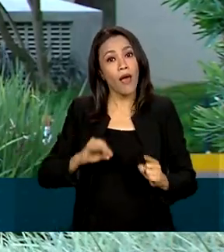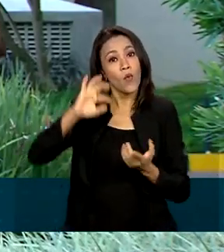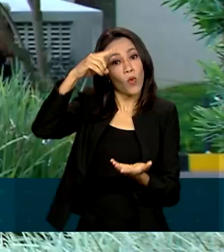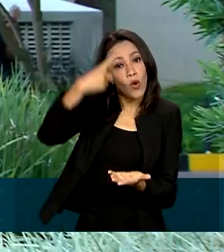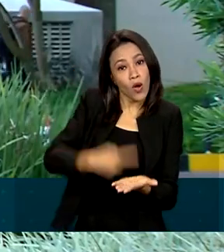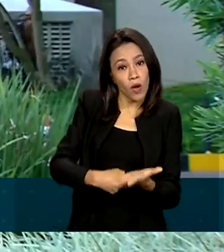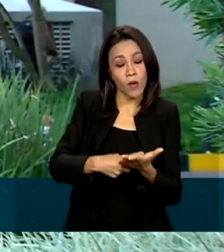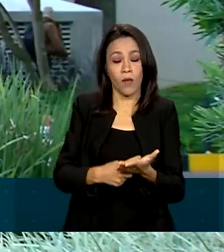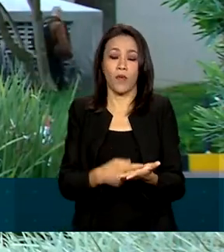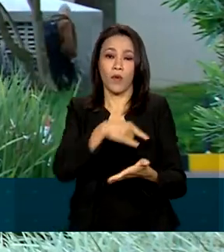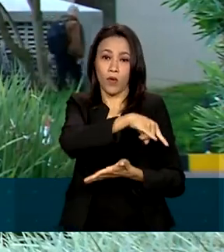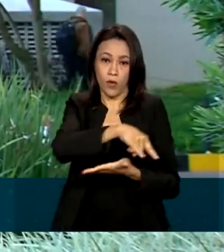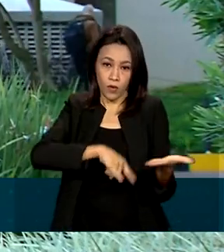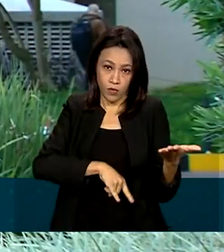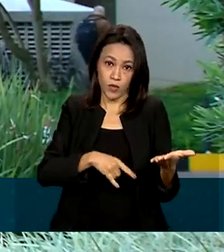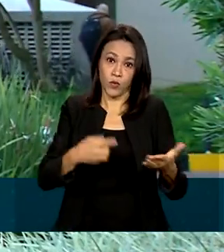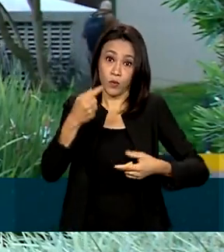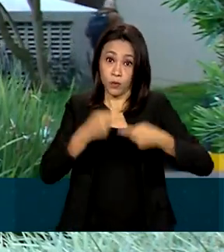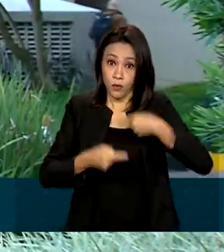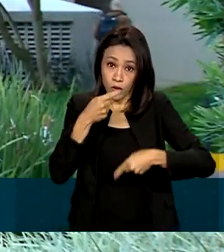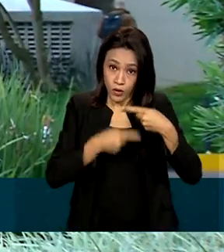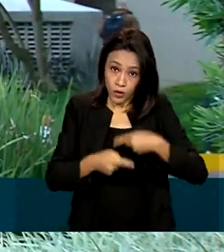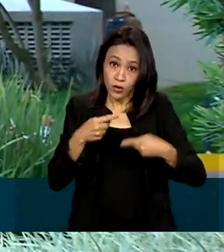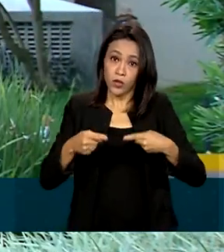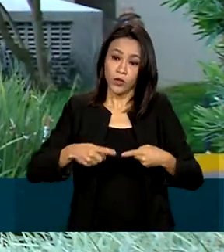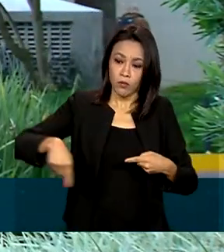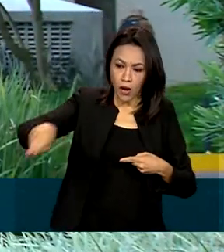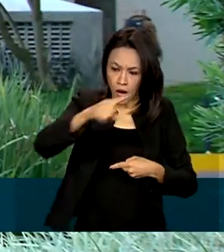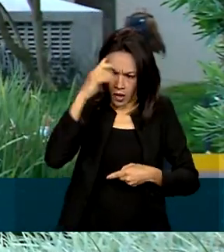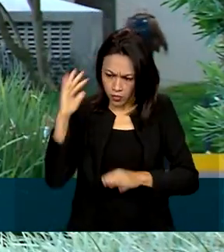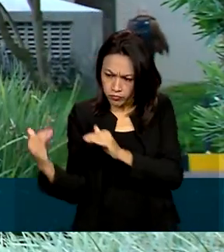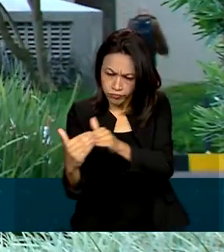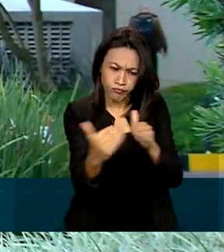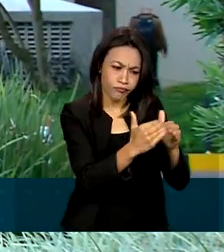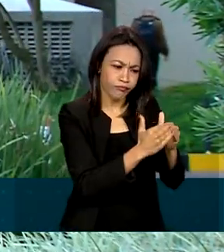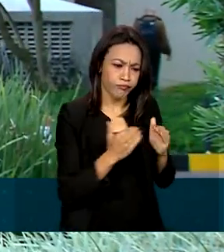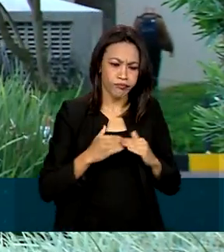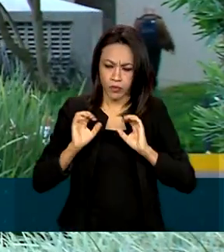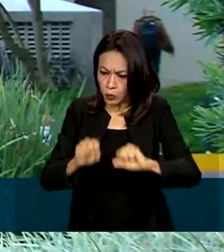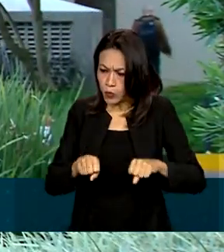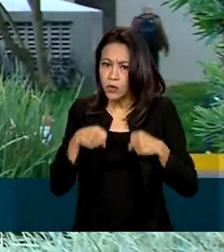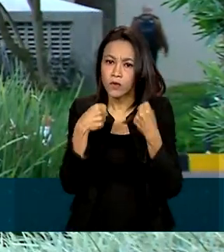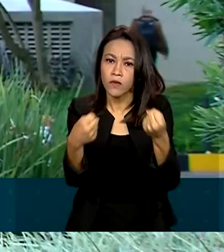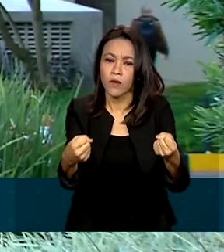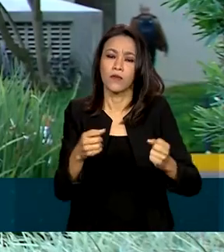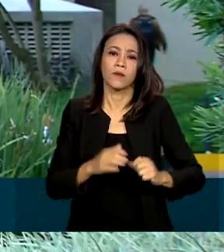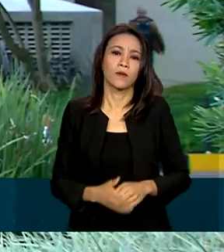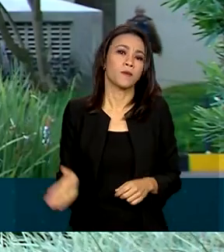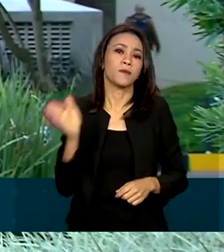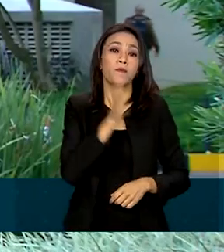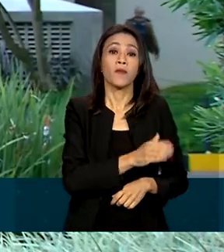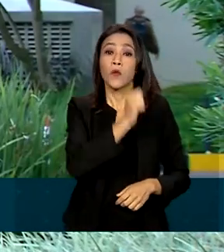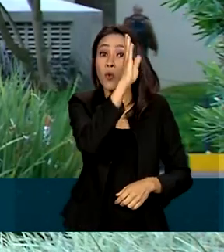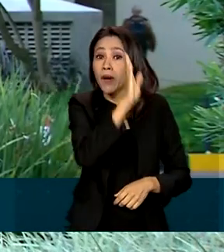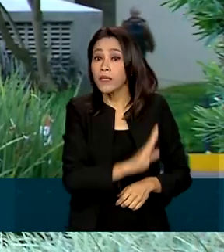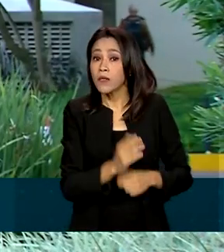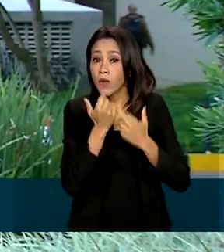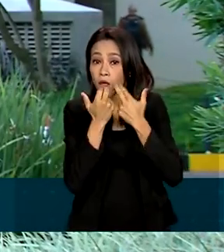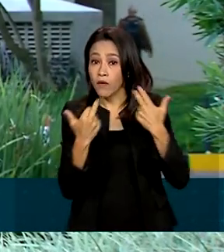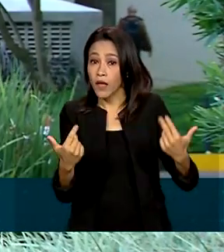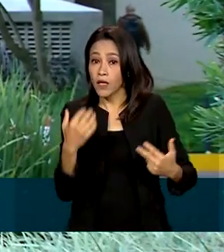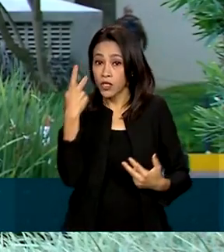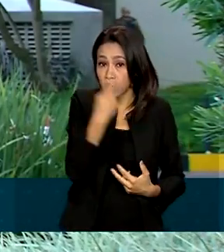enquanto continuam os esforços de forma geral para um consenso geral em relação a esse assunto. E sobre o Brasil, uma novidade. Um mangue